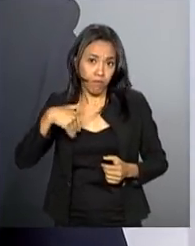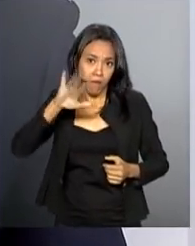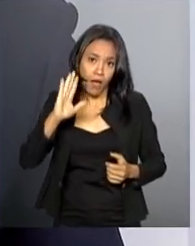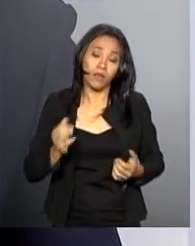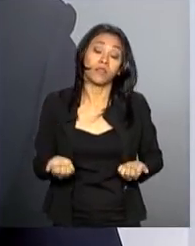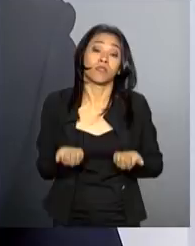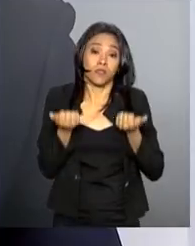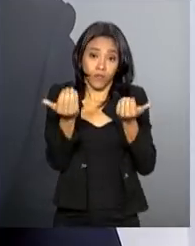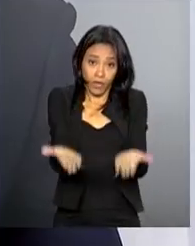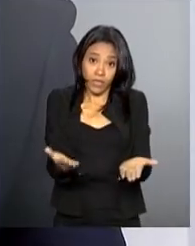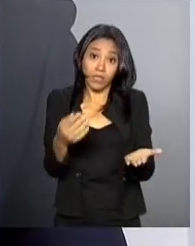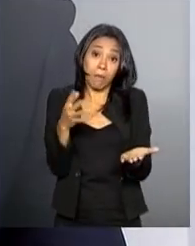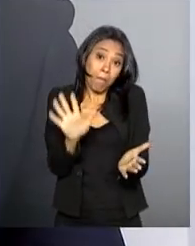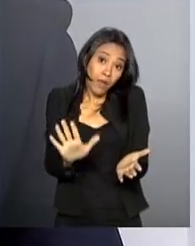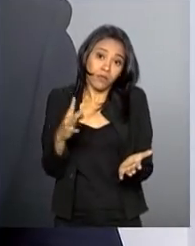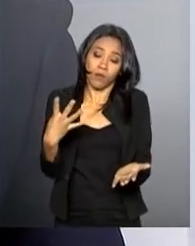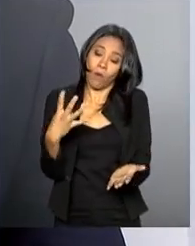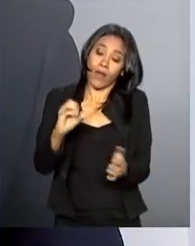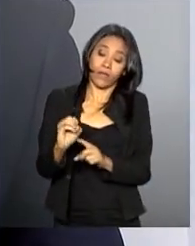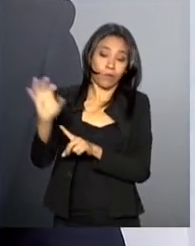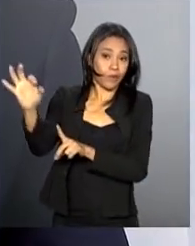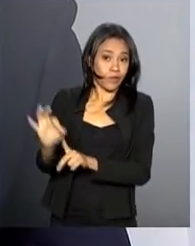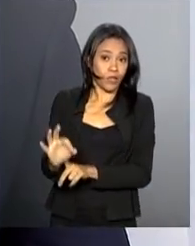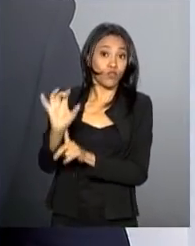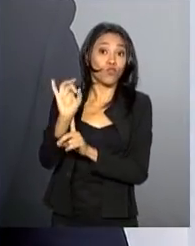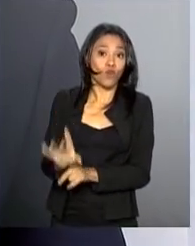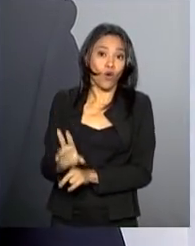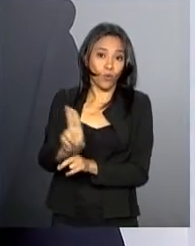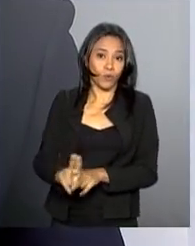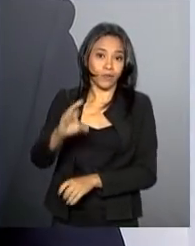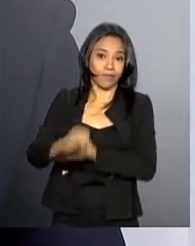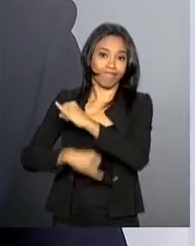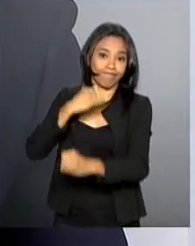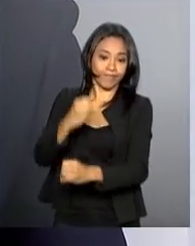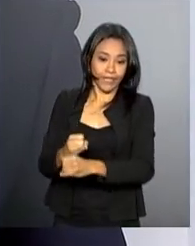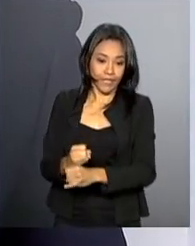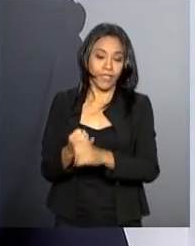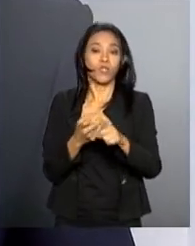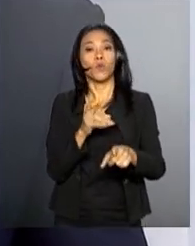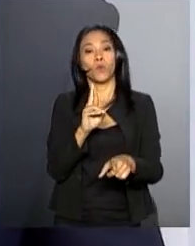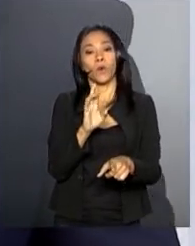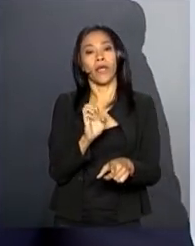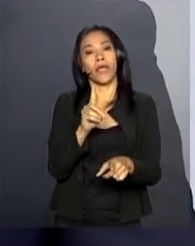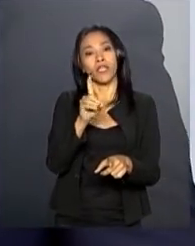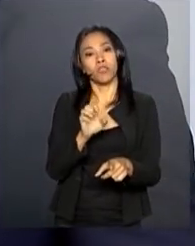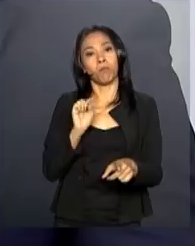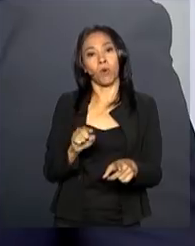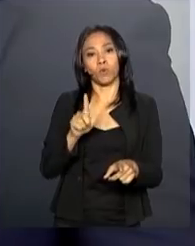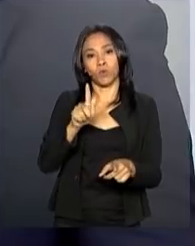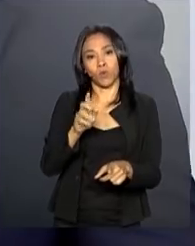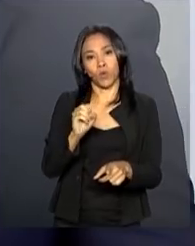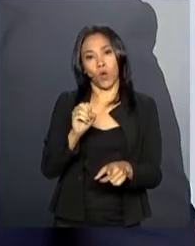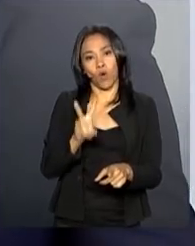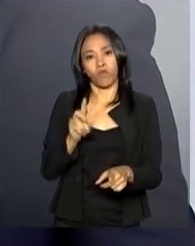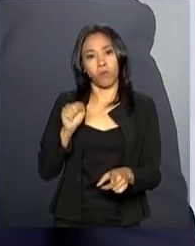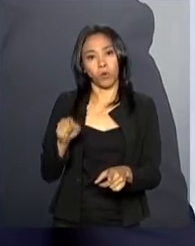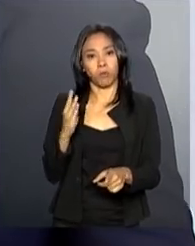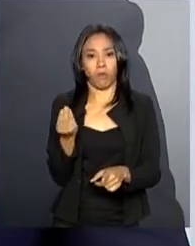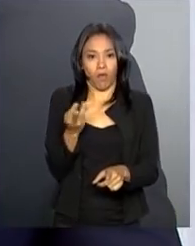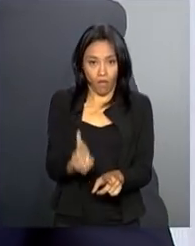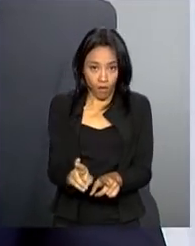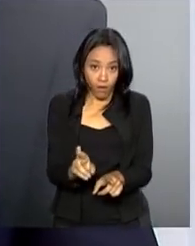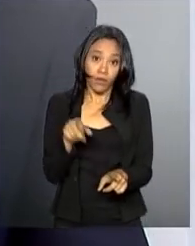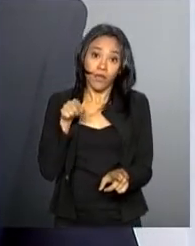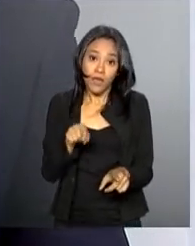de 40% deles são digitais. Com o rede.gov.br, lançado neste evento de inovação,